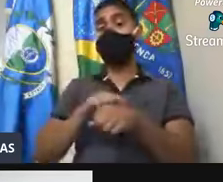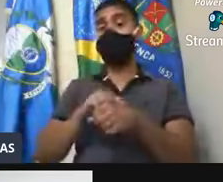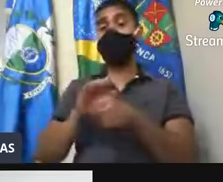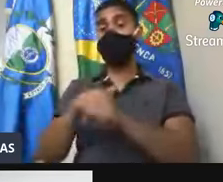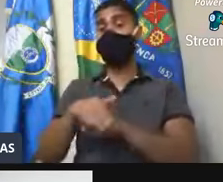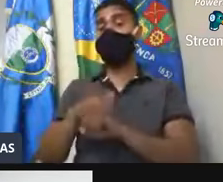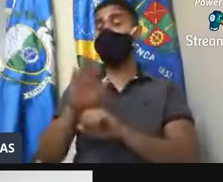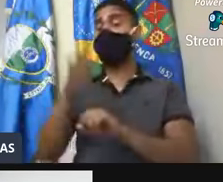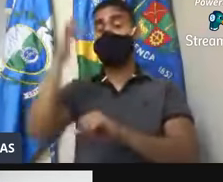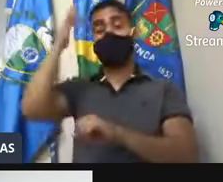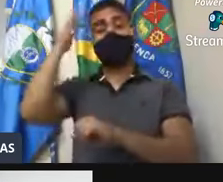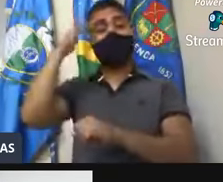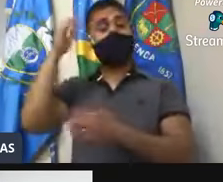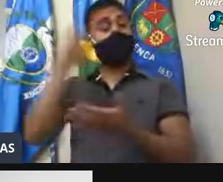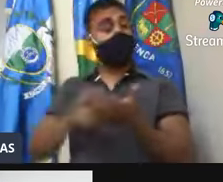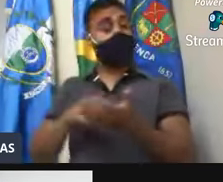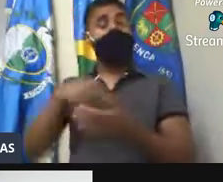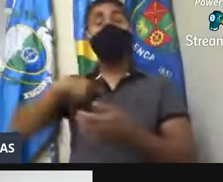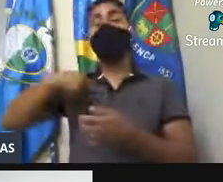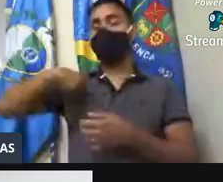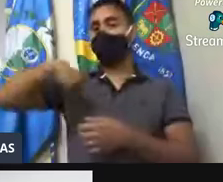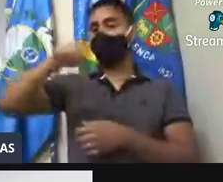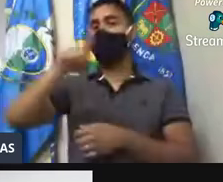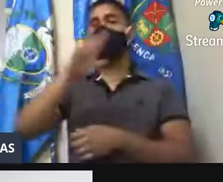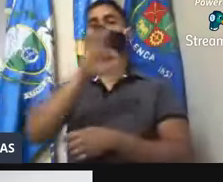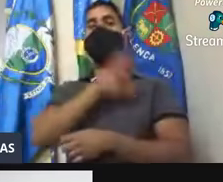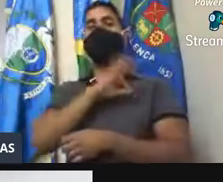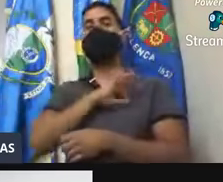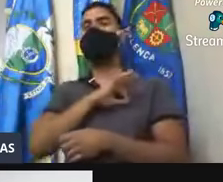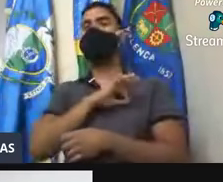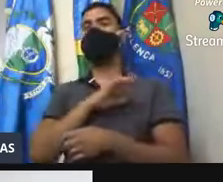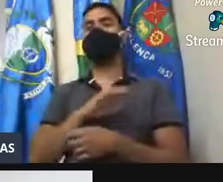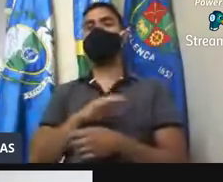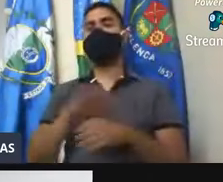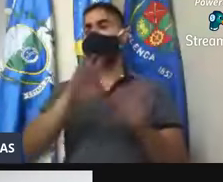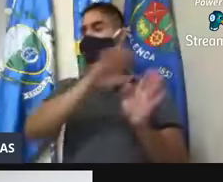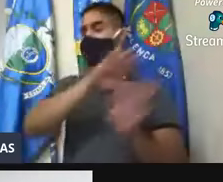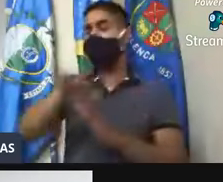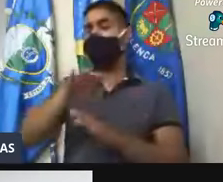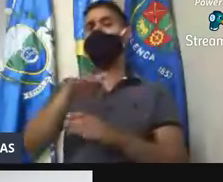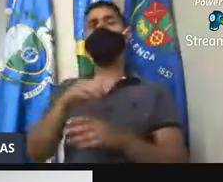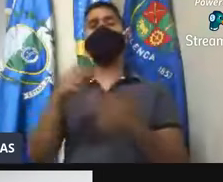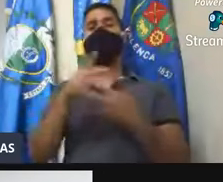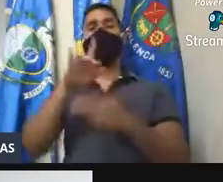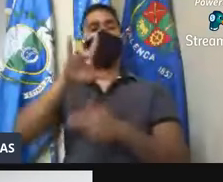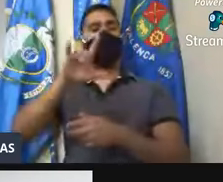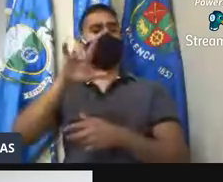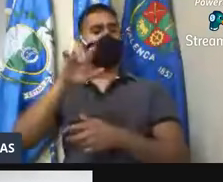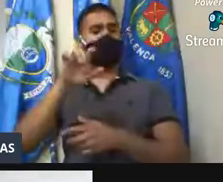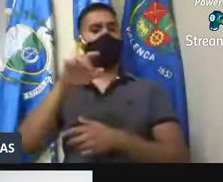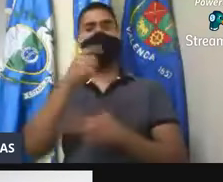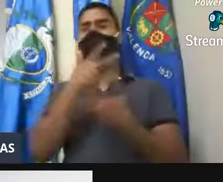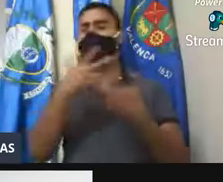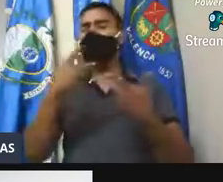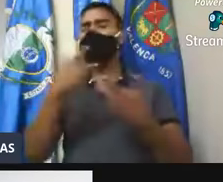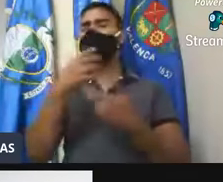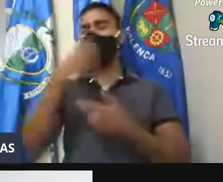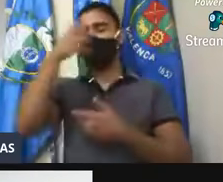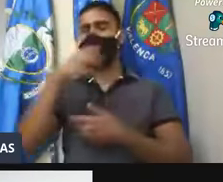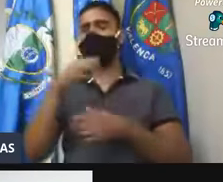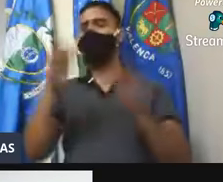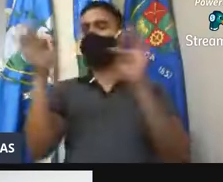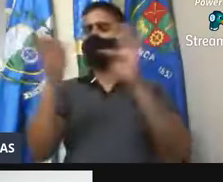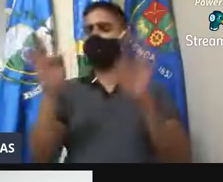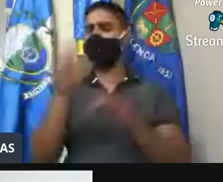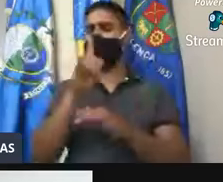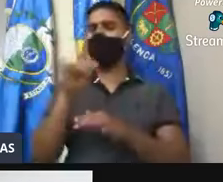do plantão, mas amanhã de manhã vou estar protocolando isso, para que derrubem esses perfis do Instagram. Isso é muito grave. E não mais Feliz Dia dos